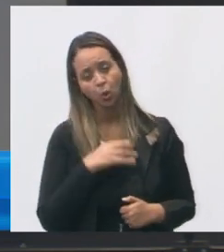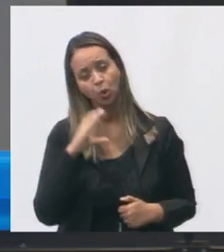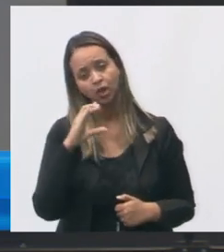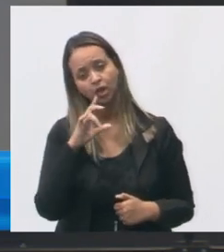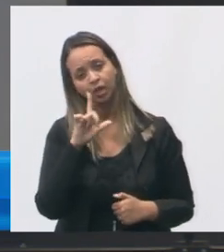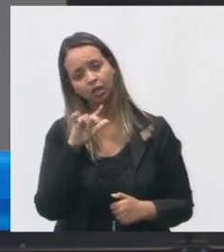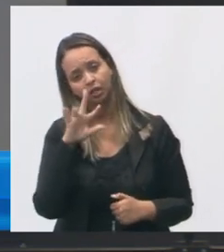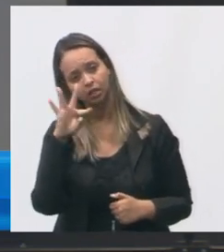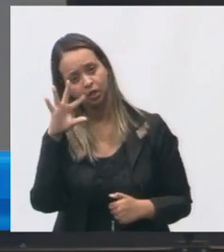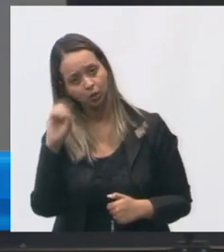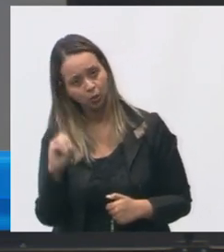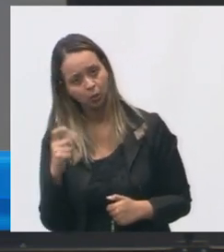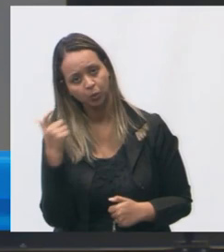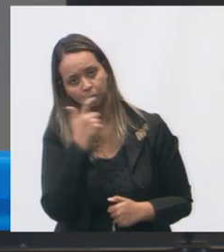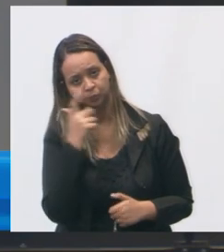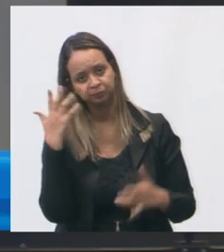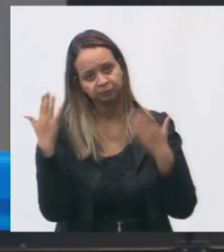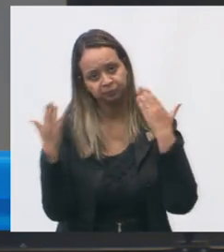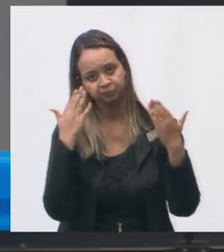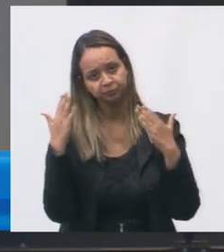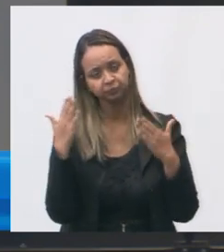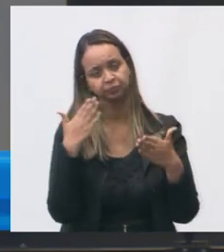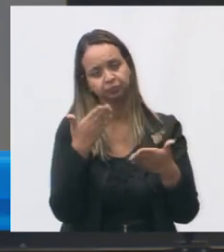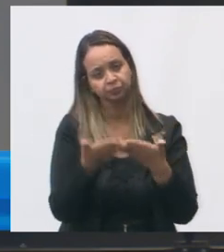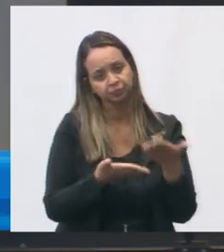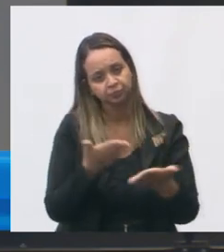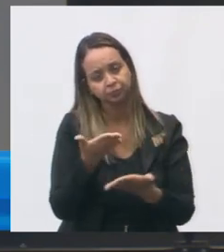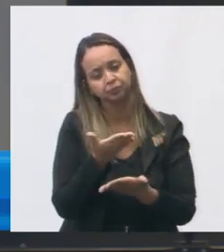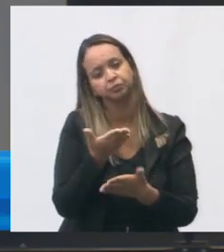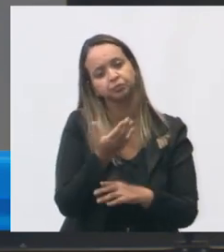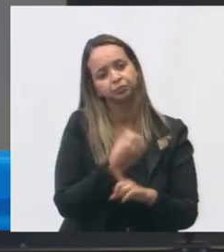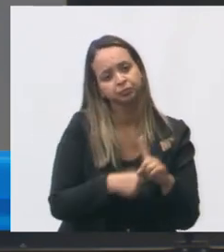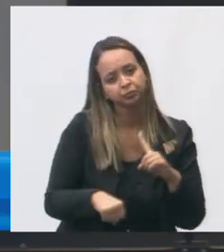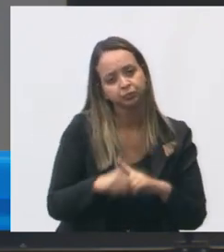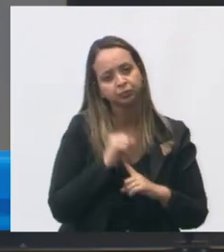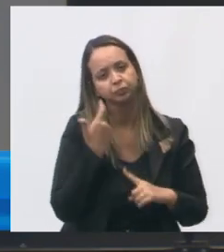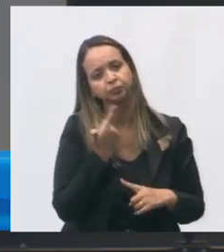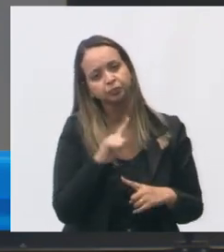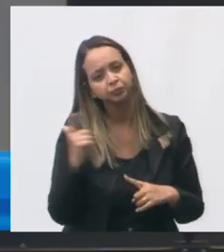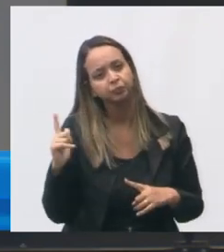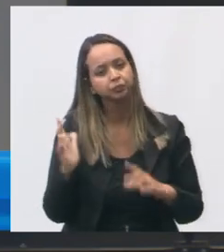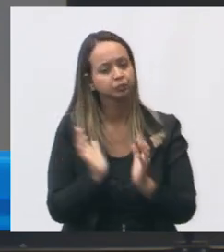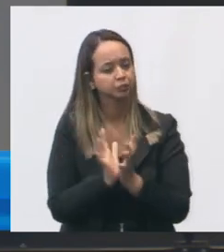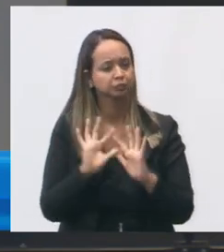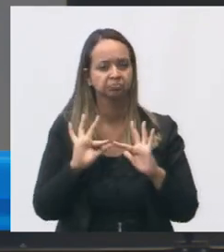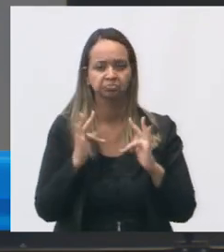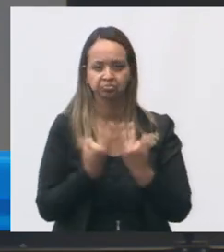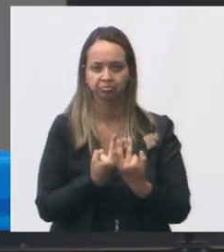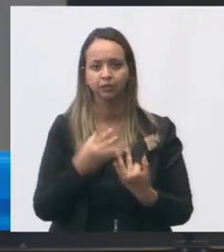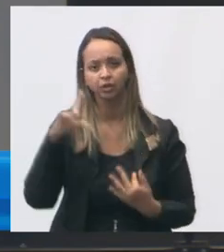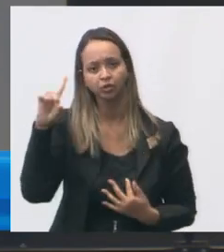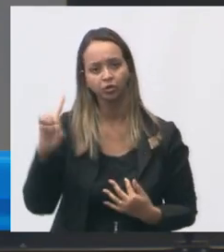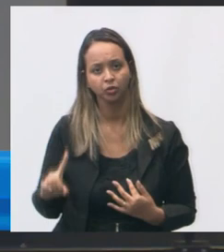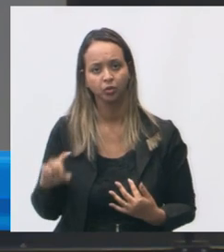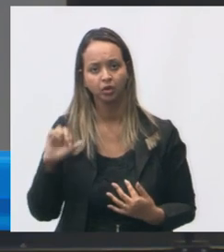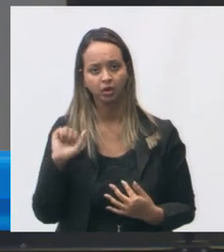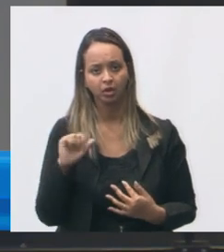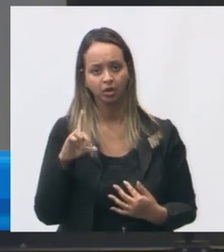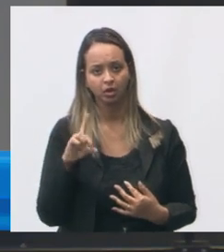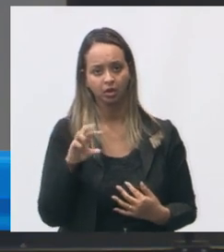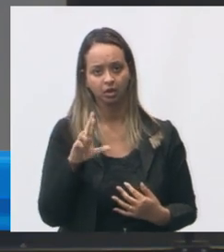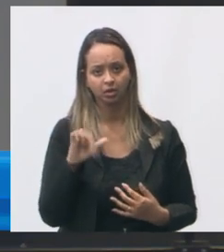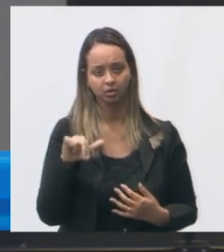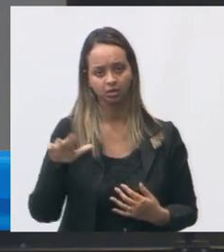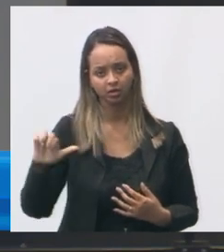odontologia psicologia assistente social não conta com a equipe de saúde da família a diretora é Adriana uma coisa que a gente